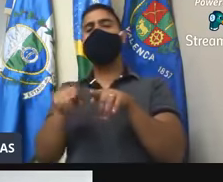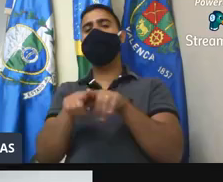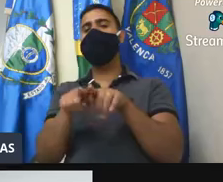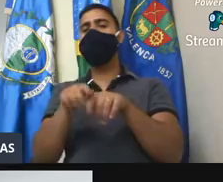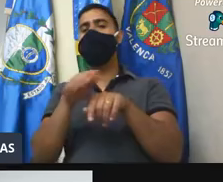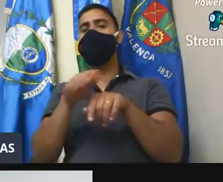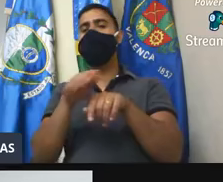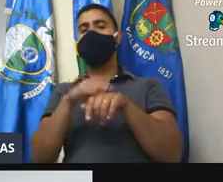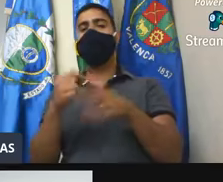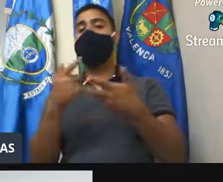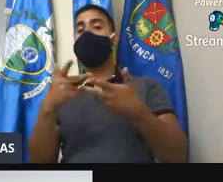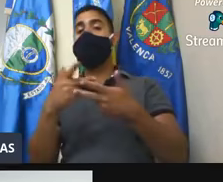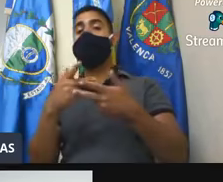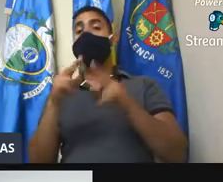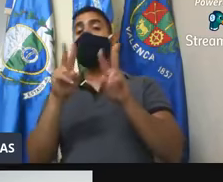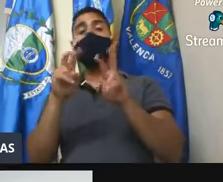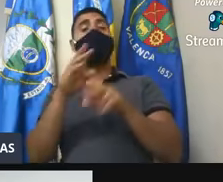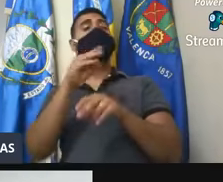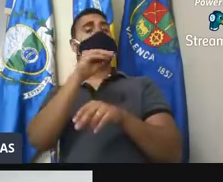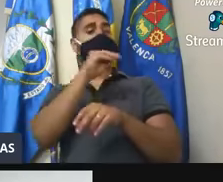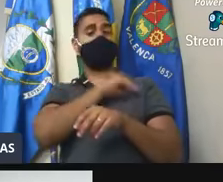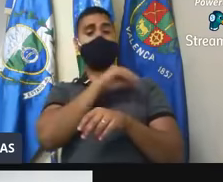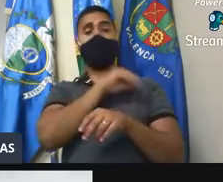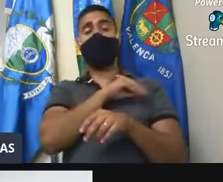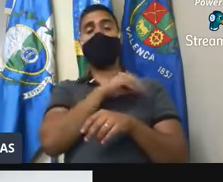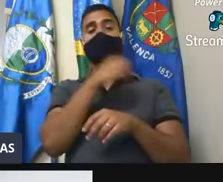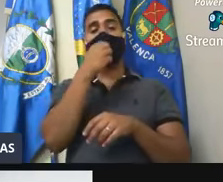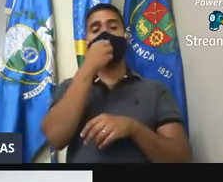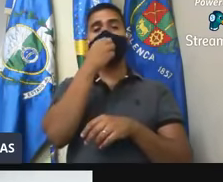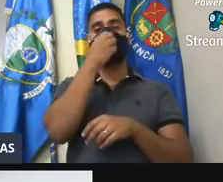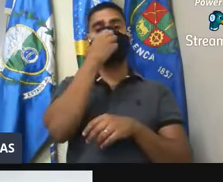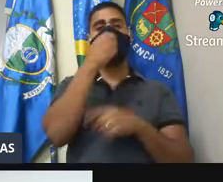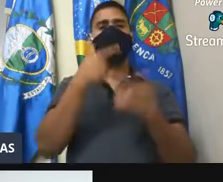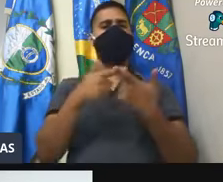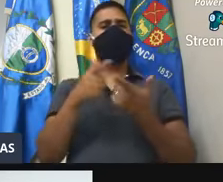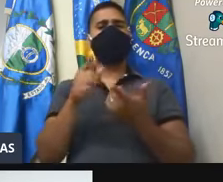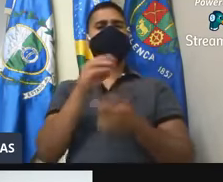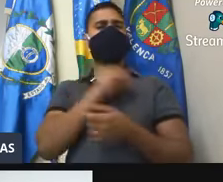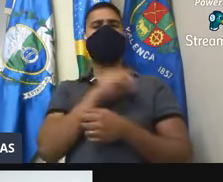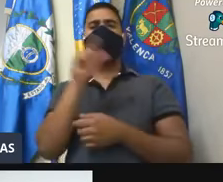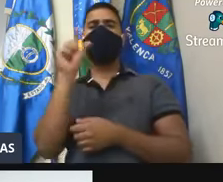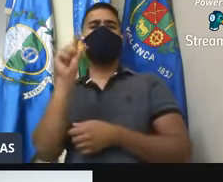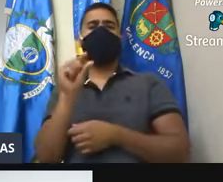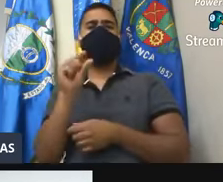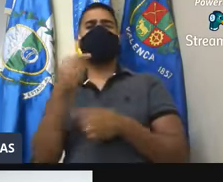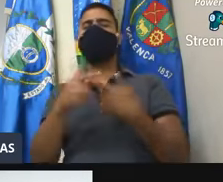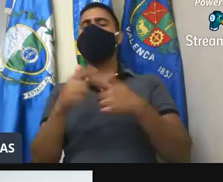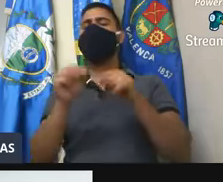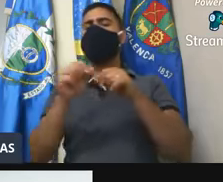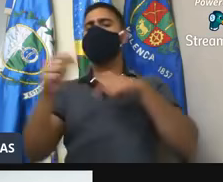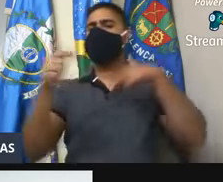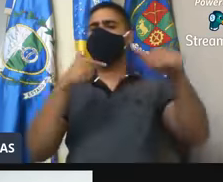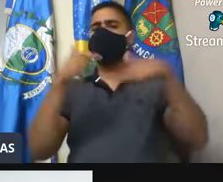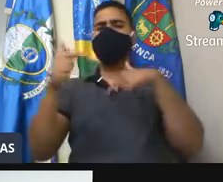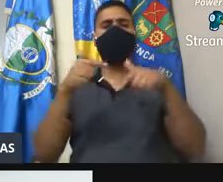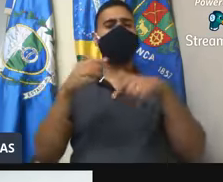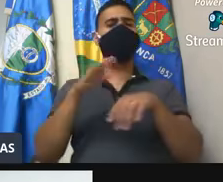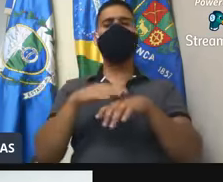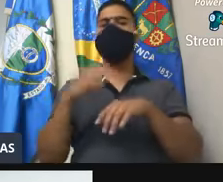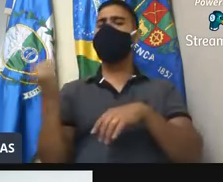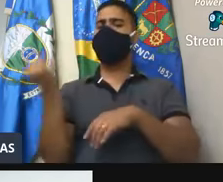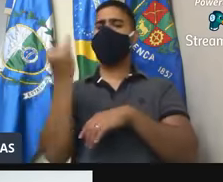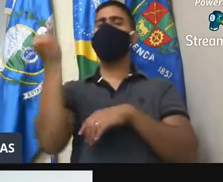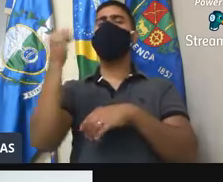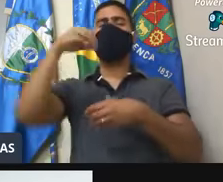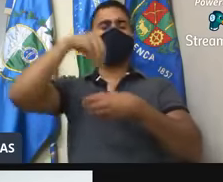questão salarial, que é tão pouco para esses funcionários que fazem um trabalho tão grandioso dentro